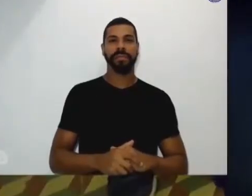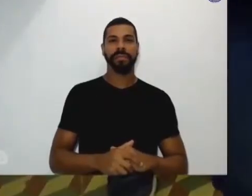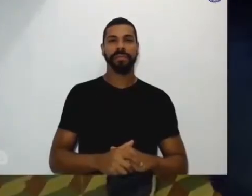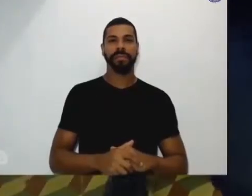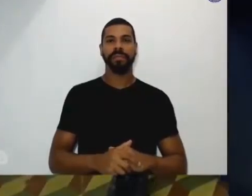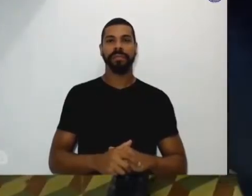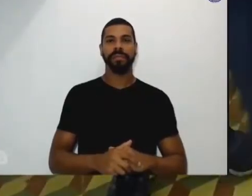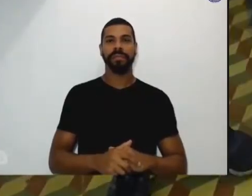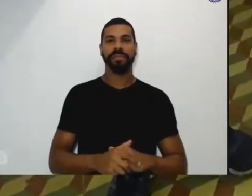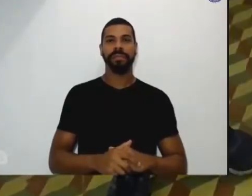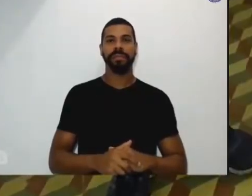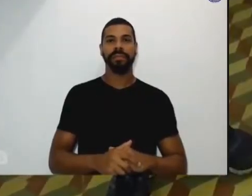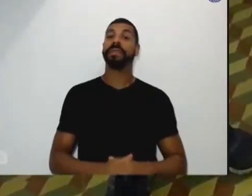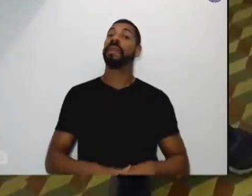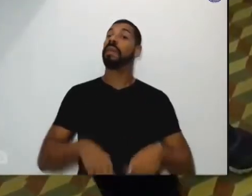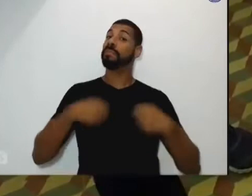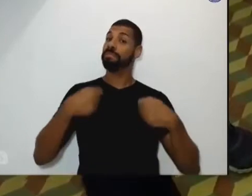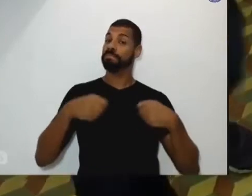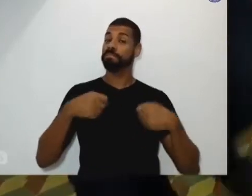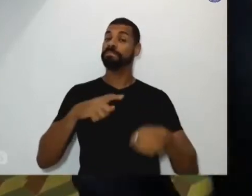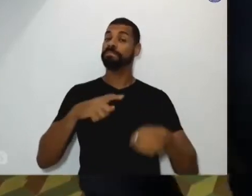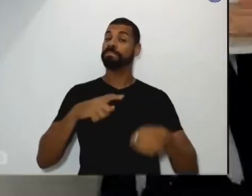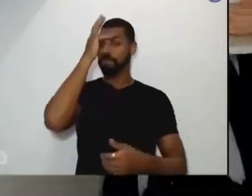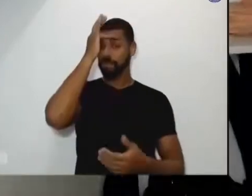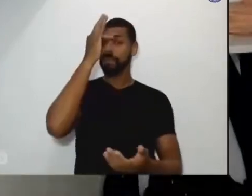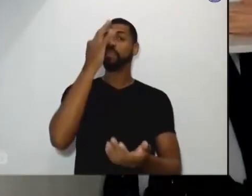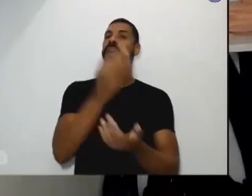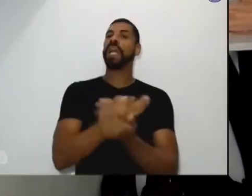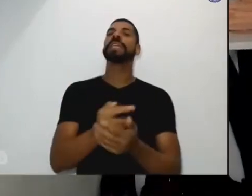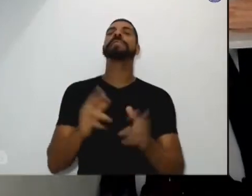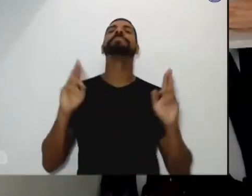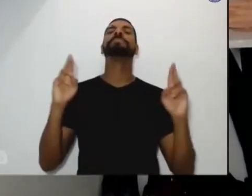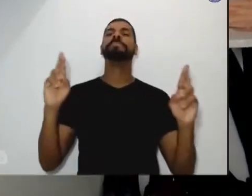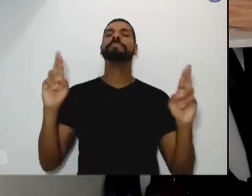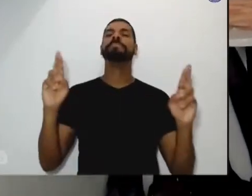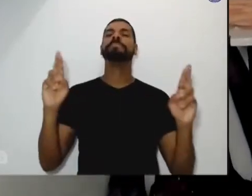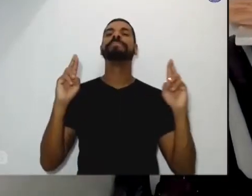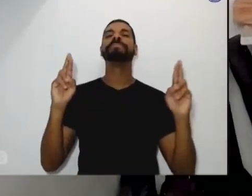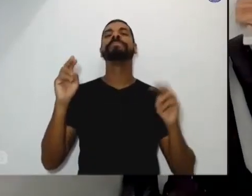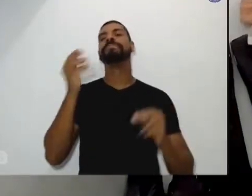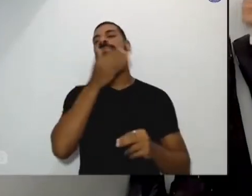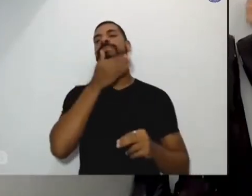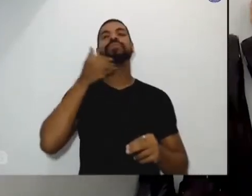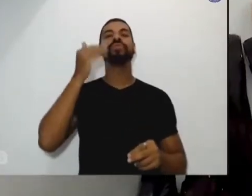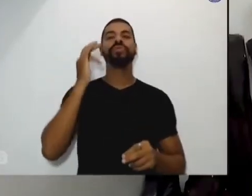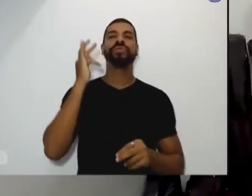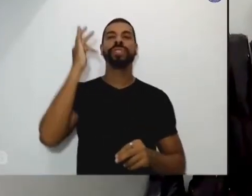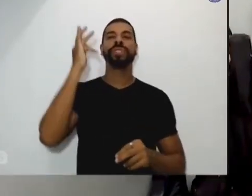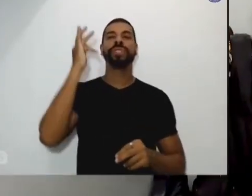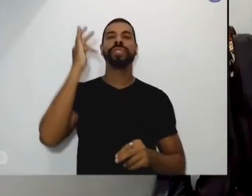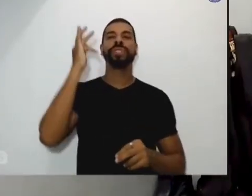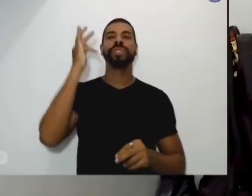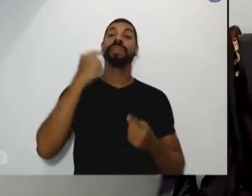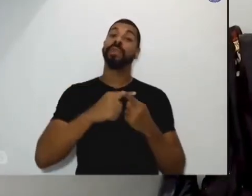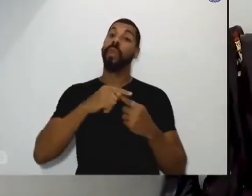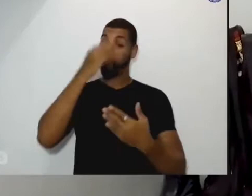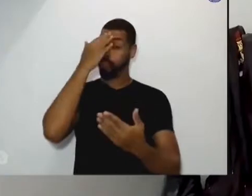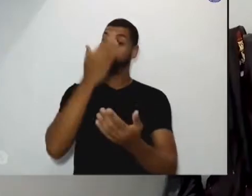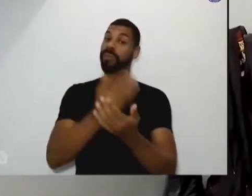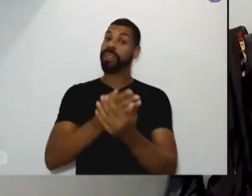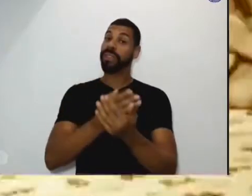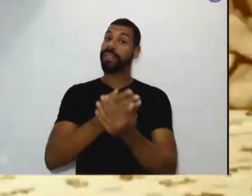É preciso ter fé e esperança e um futuro melhor. O essencial é confiar em Deus, pois o amor constrói e